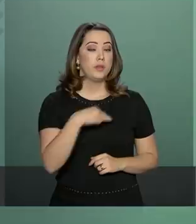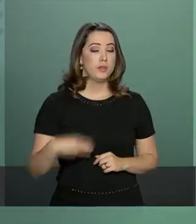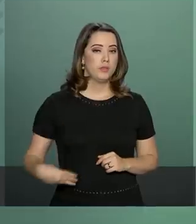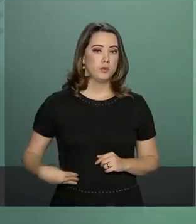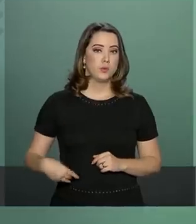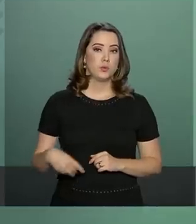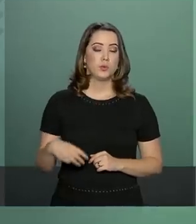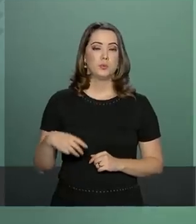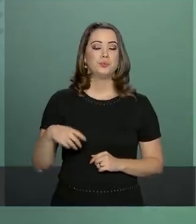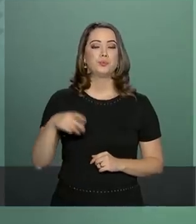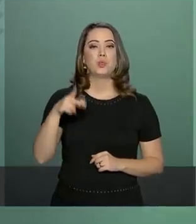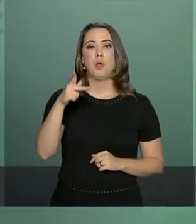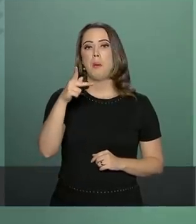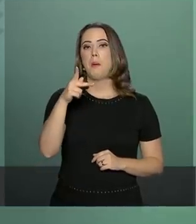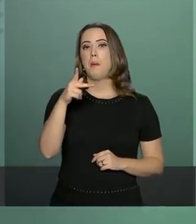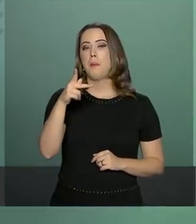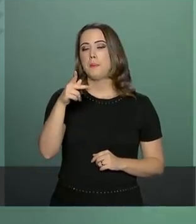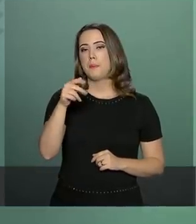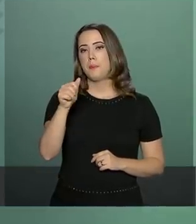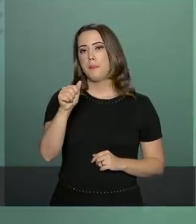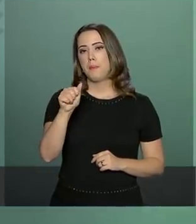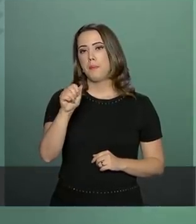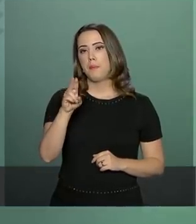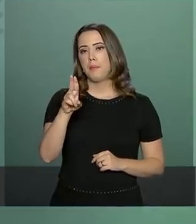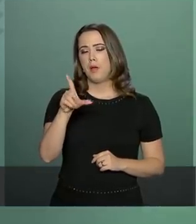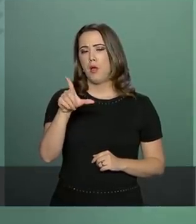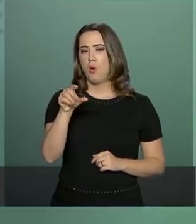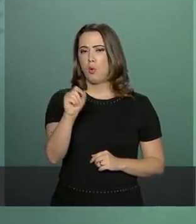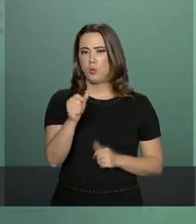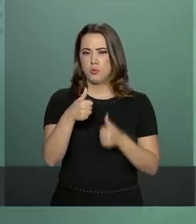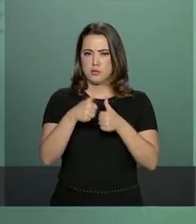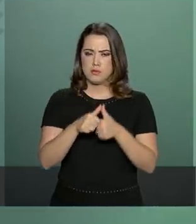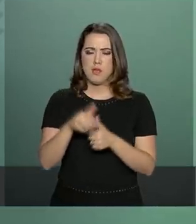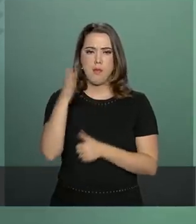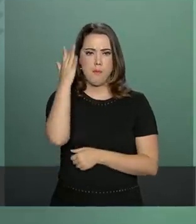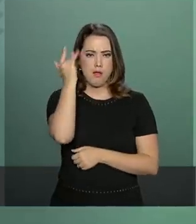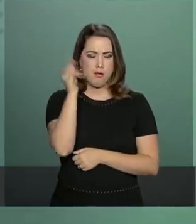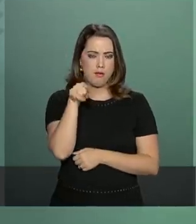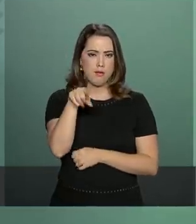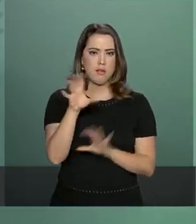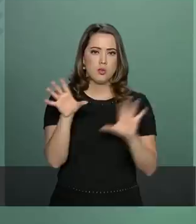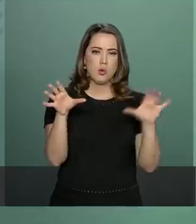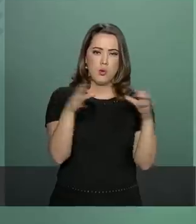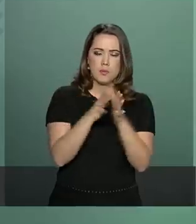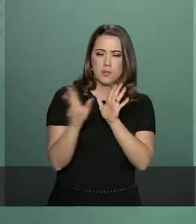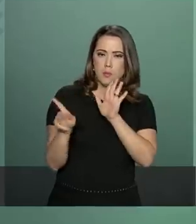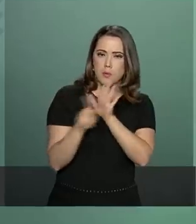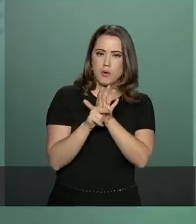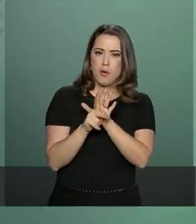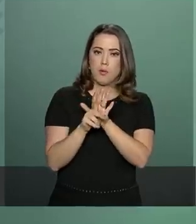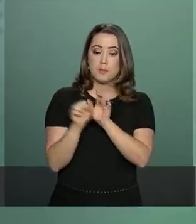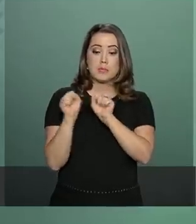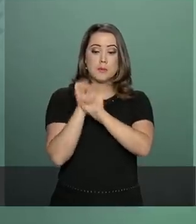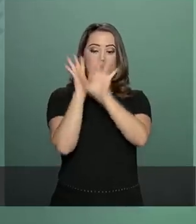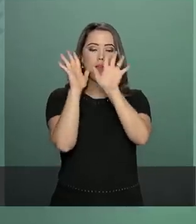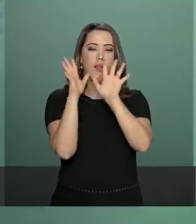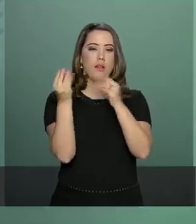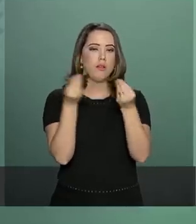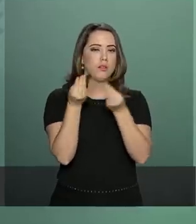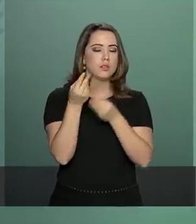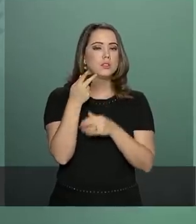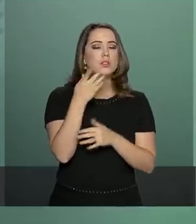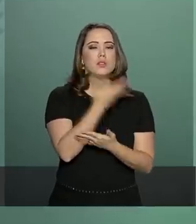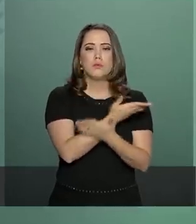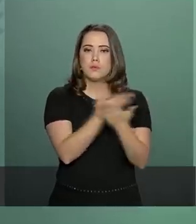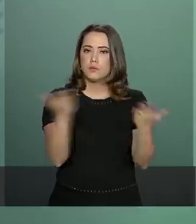estará amanhã na Comissão de Constituição e Justiça para elucidar aos senhores